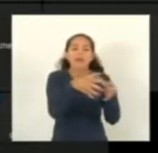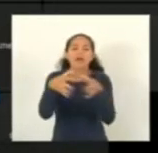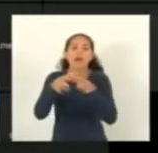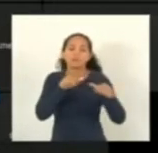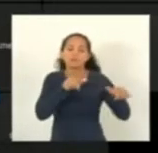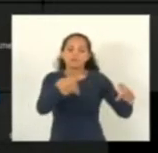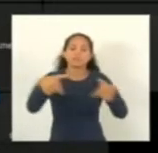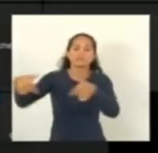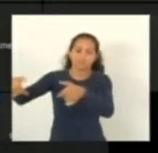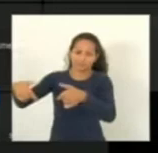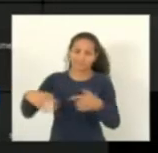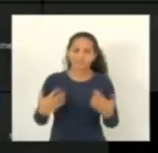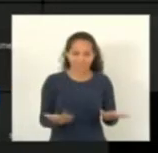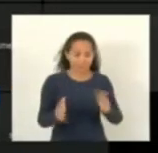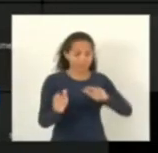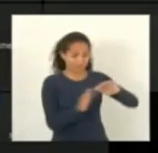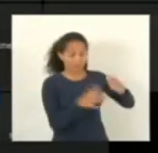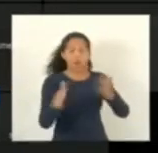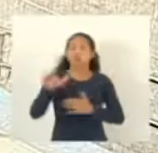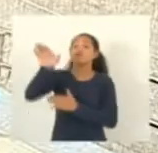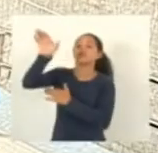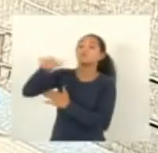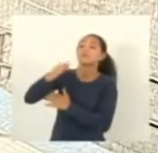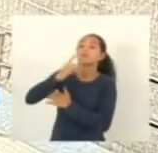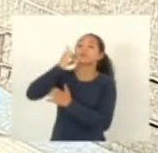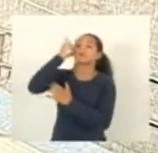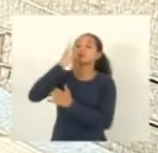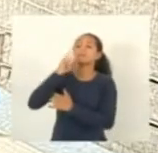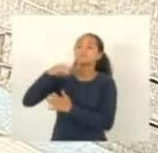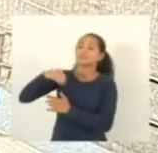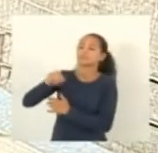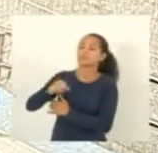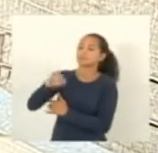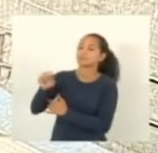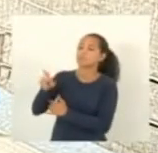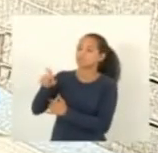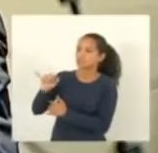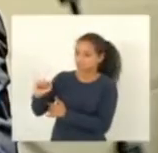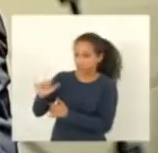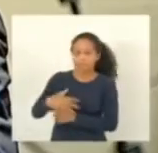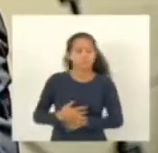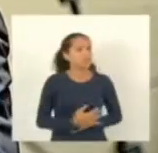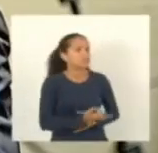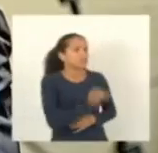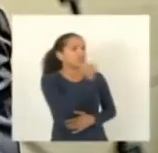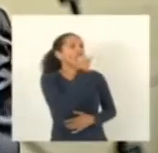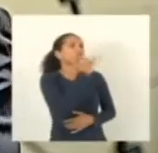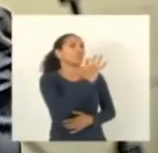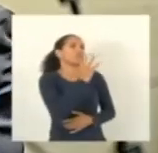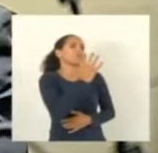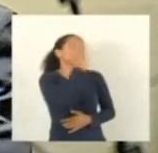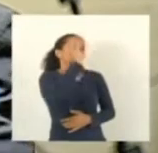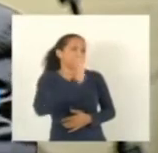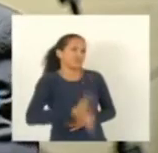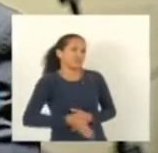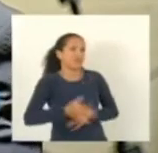o autor da matéria deputado Sérgio Magés Marcelo desculpe eu já tinha conhecimento sim da